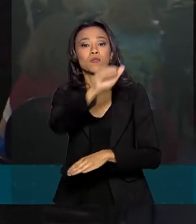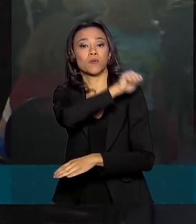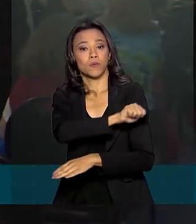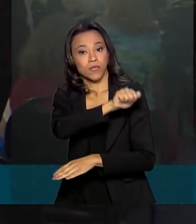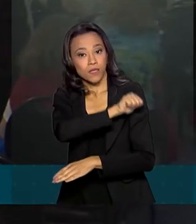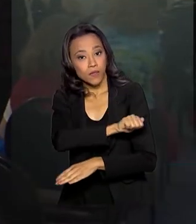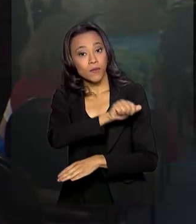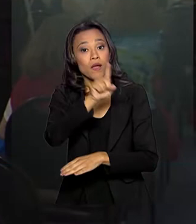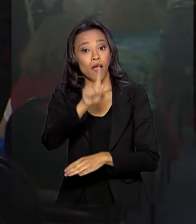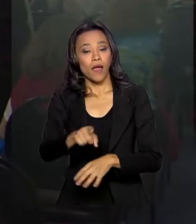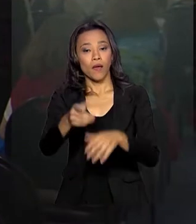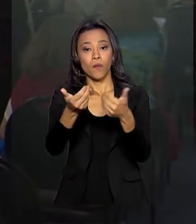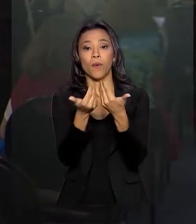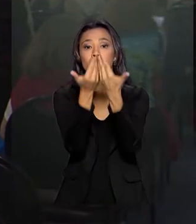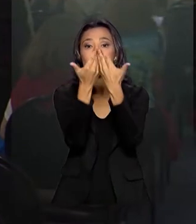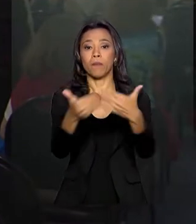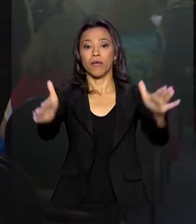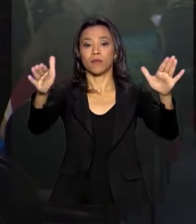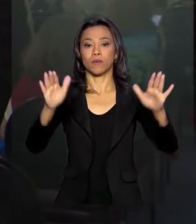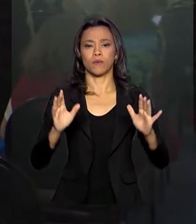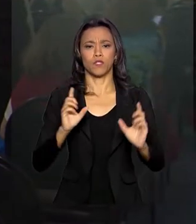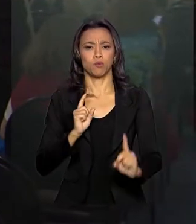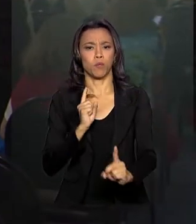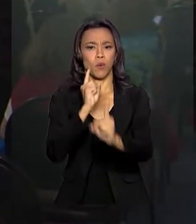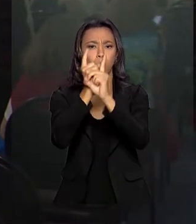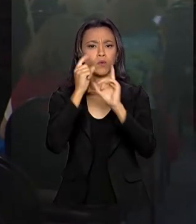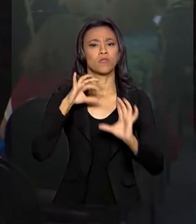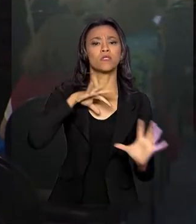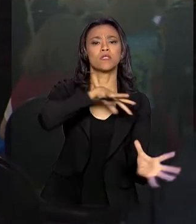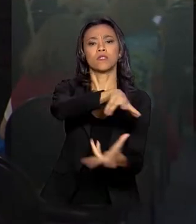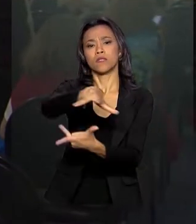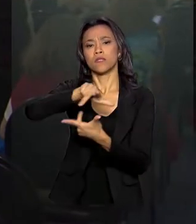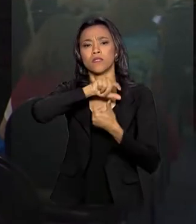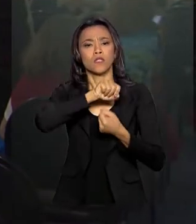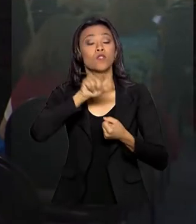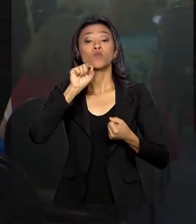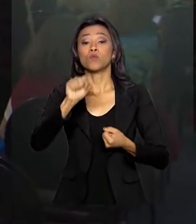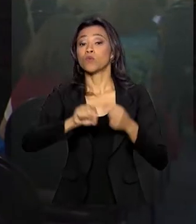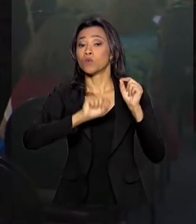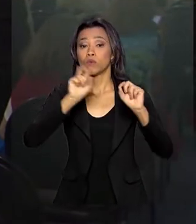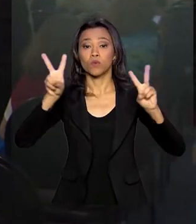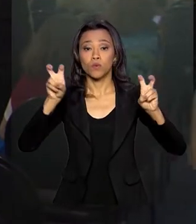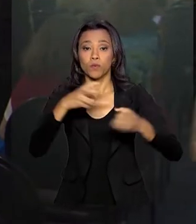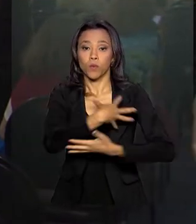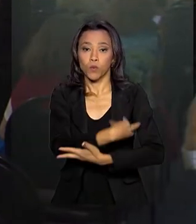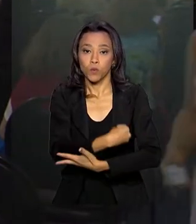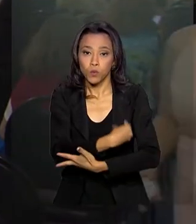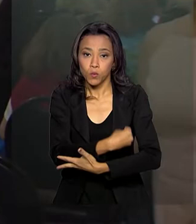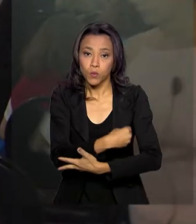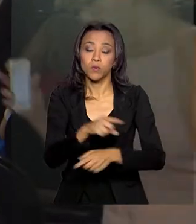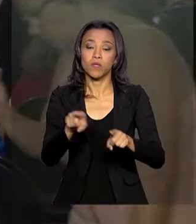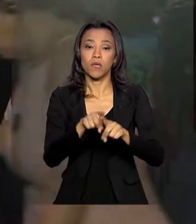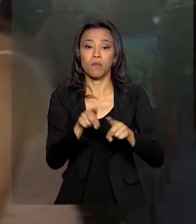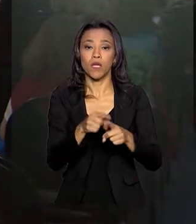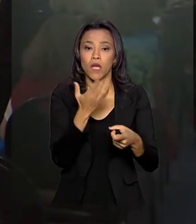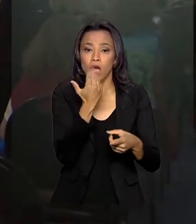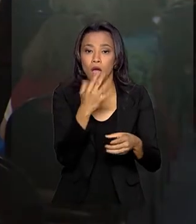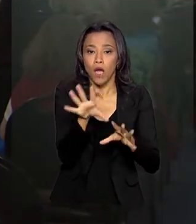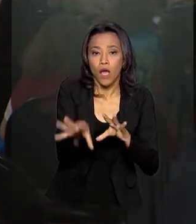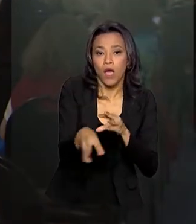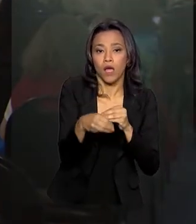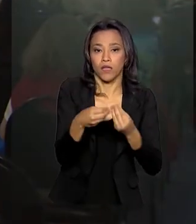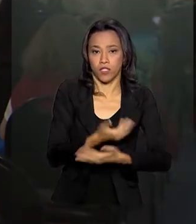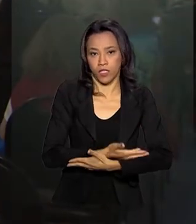ocorre durante a abertura de um encontro internacional sobre a amamentação e a alimentação complementar de crianças. Esse